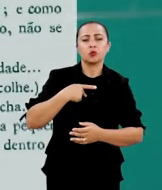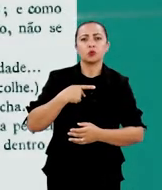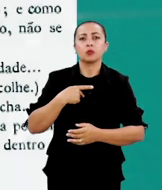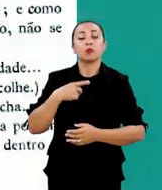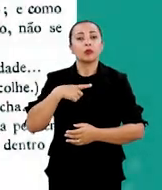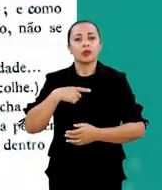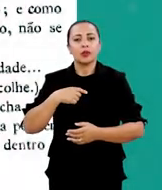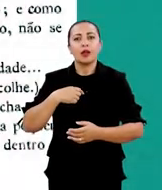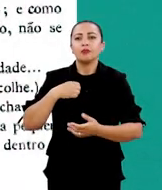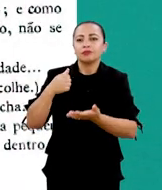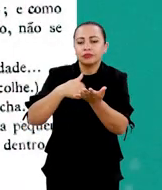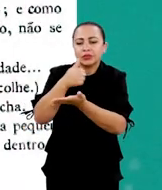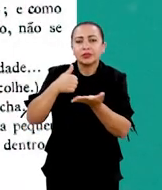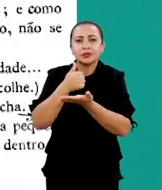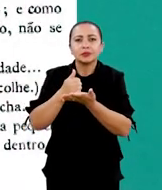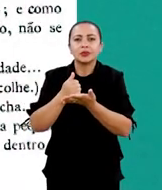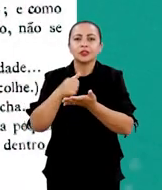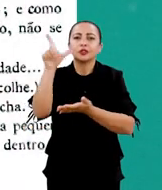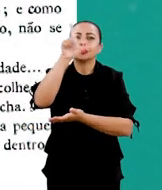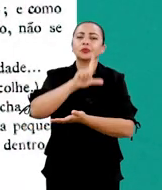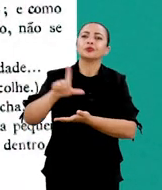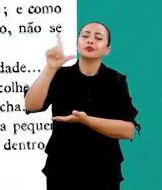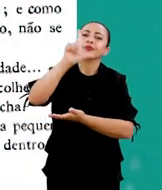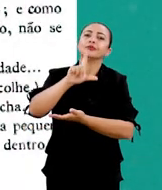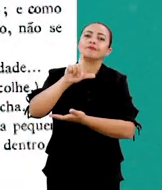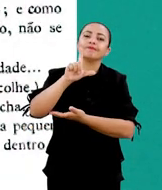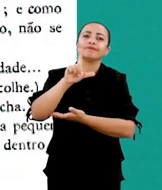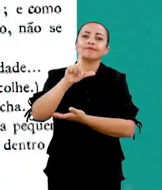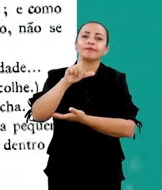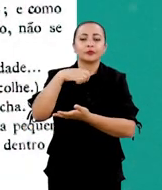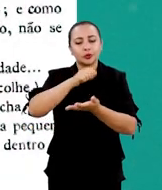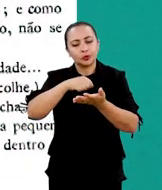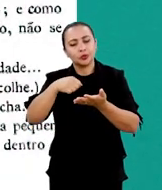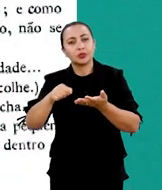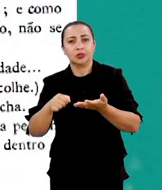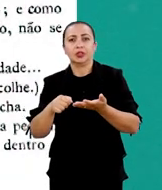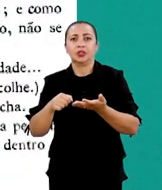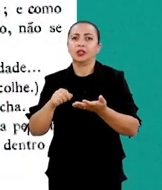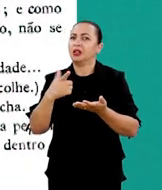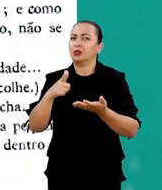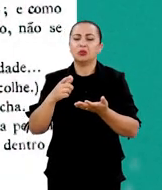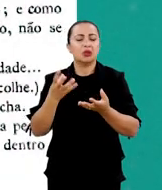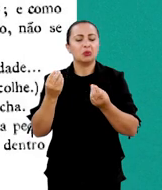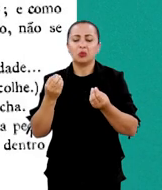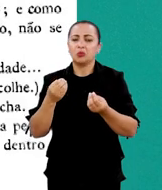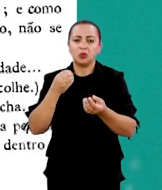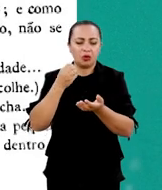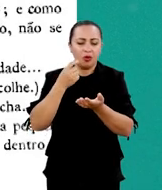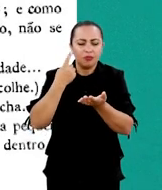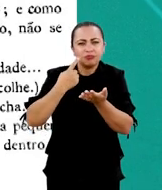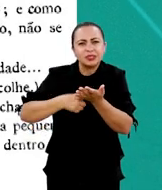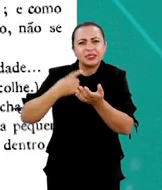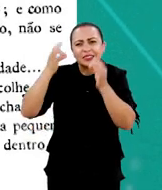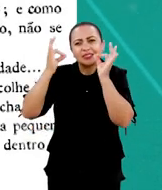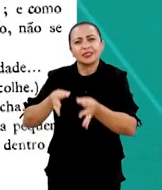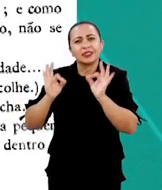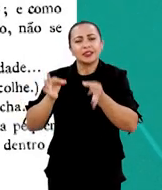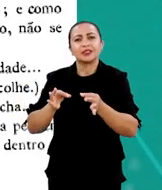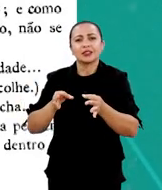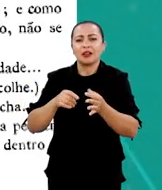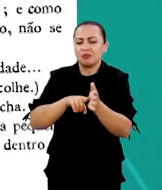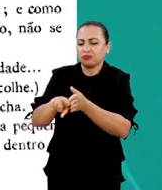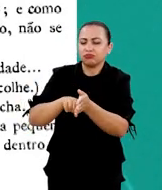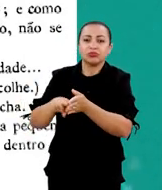conhecidos, advêm basicamente de uma literatura escrita sem muito compromisso com pesquisa